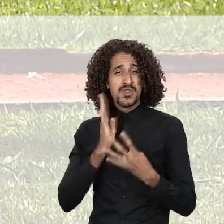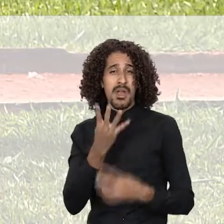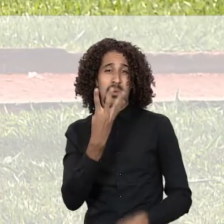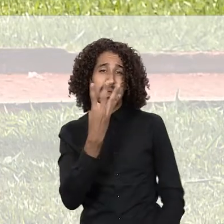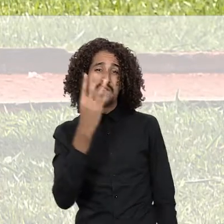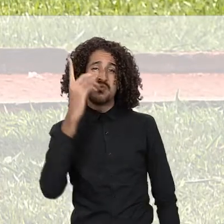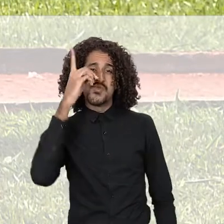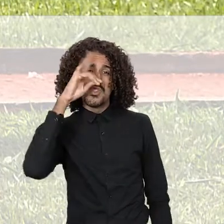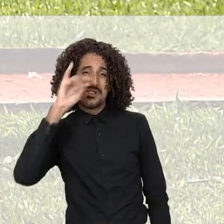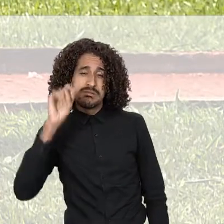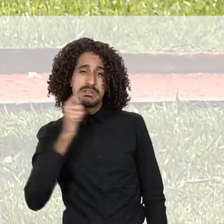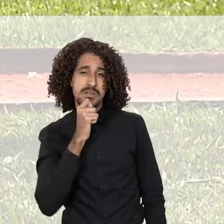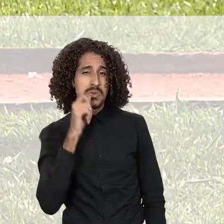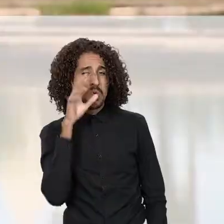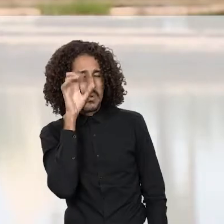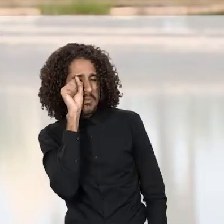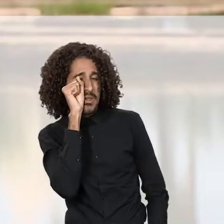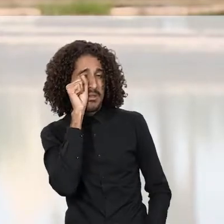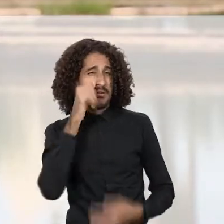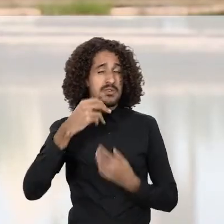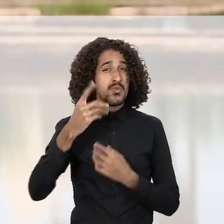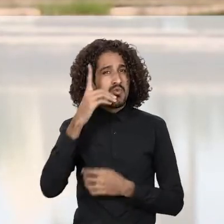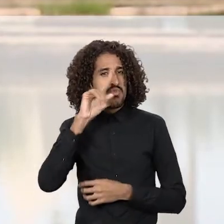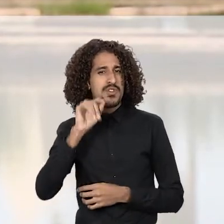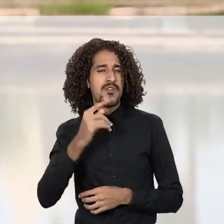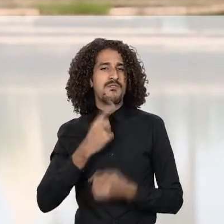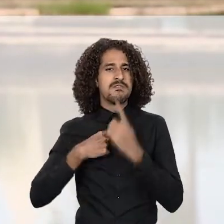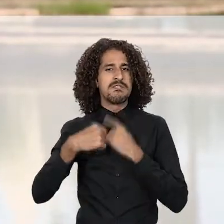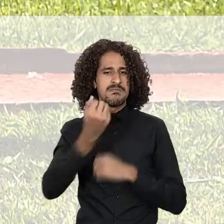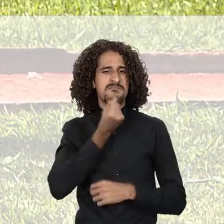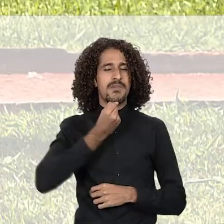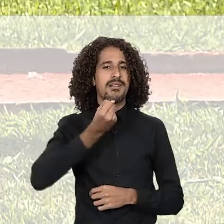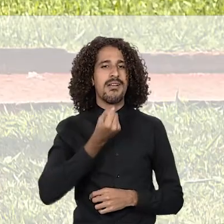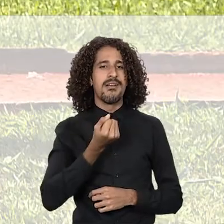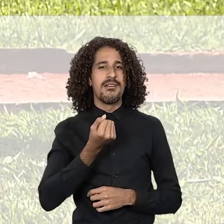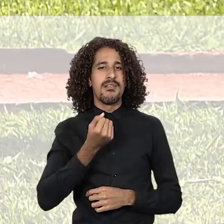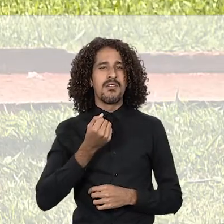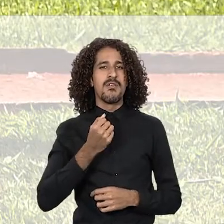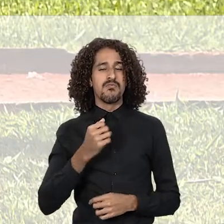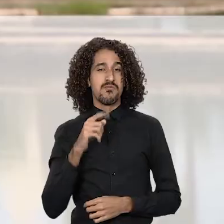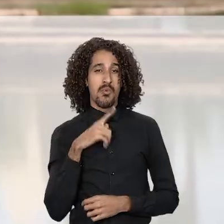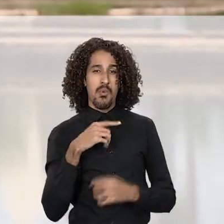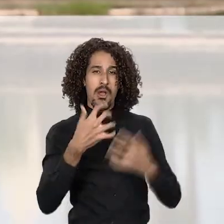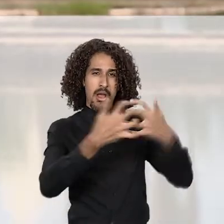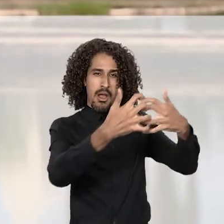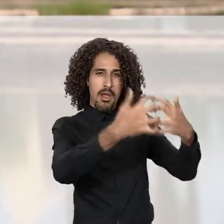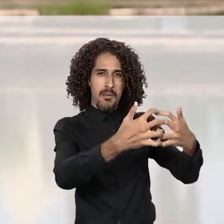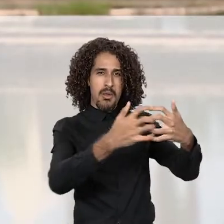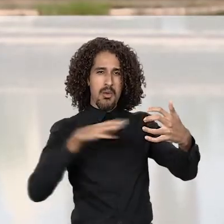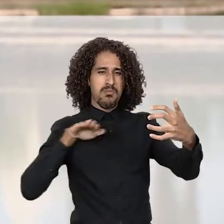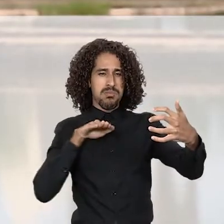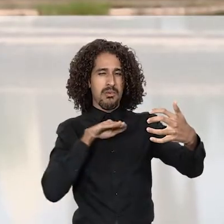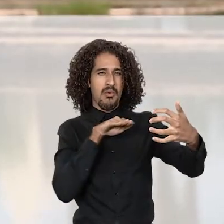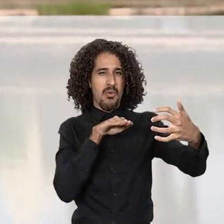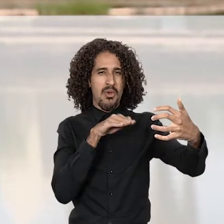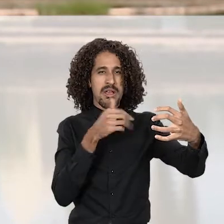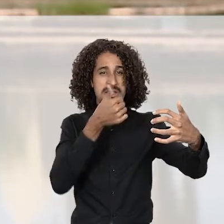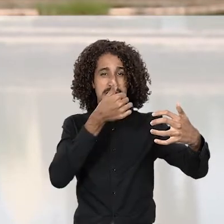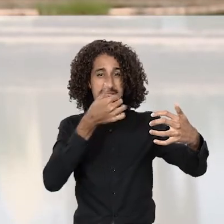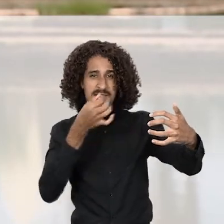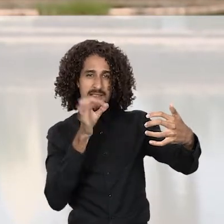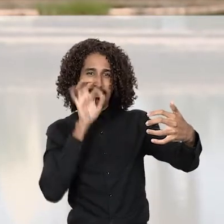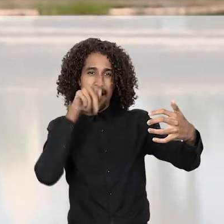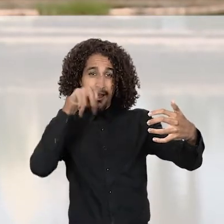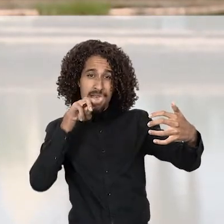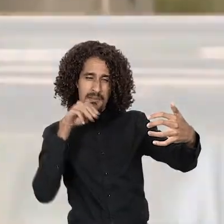porque eu estava quatro dias sem dormir. Naquele dia eu quis me matar, eu quis me suicidar. Quis bater numa carreta. Eu estava a mais ou menos uns